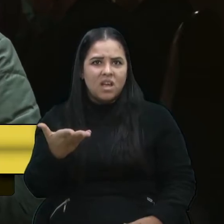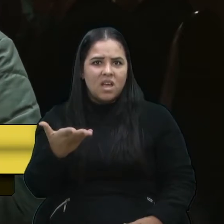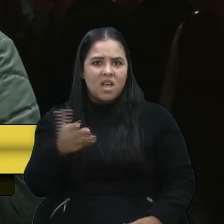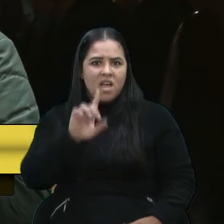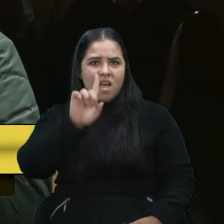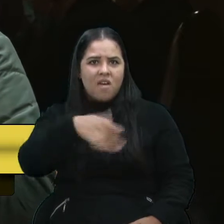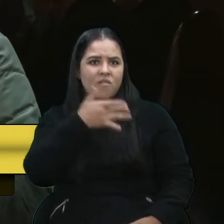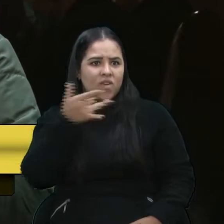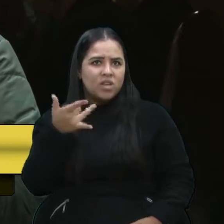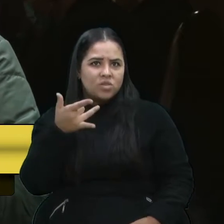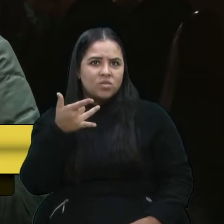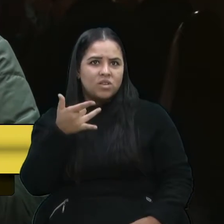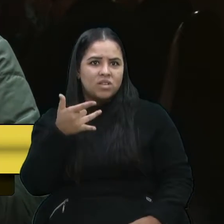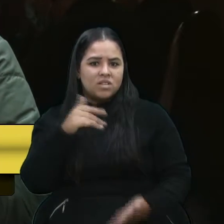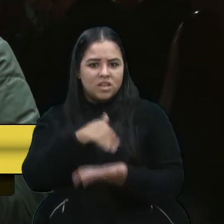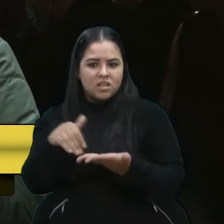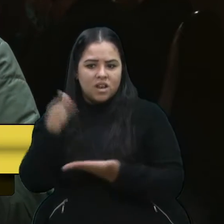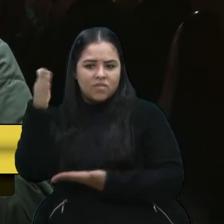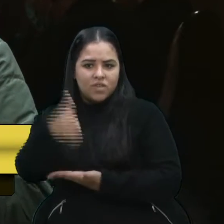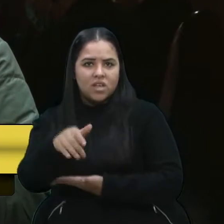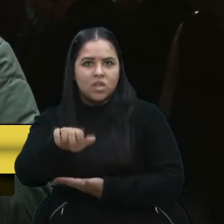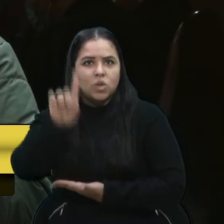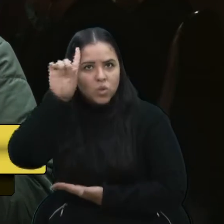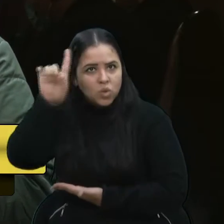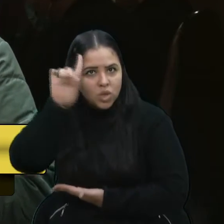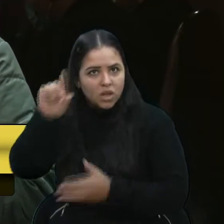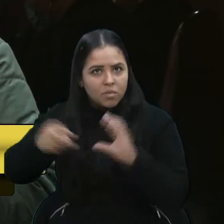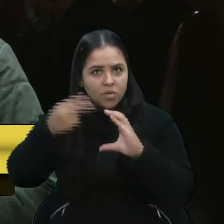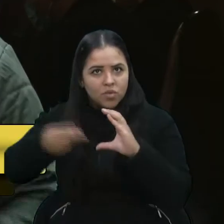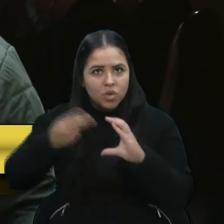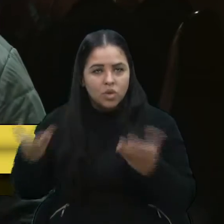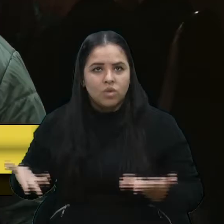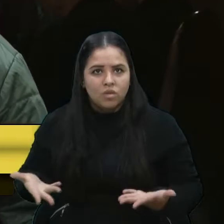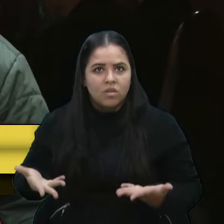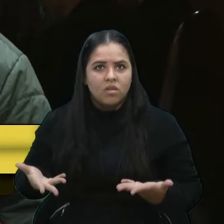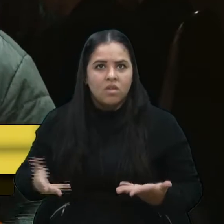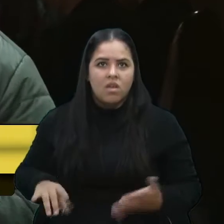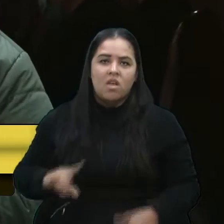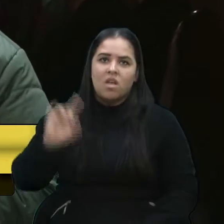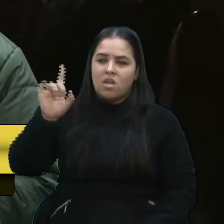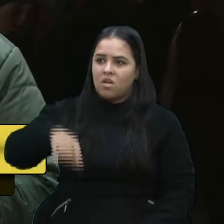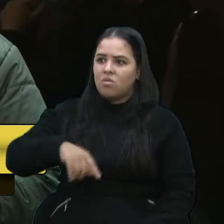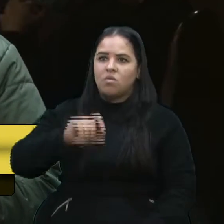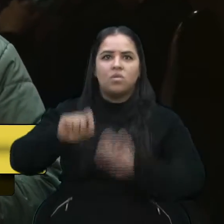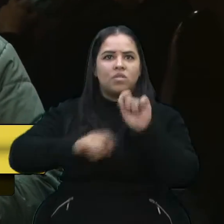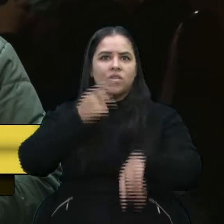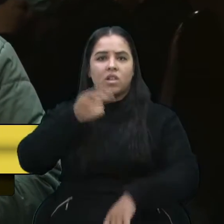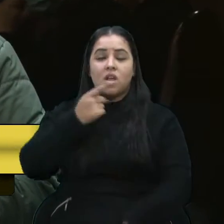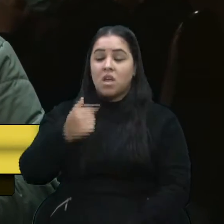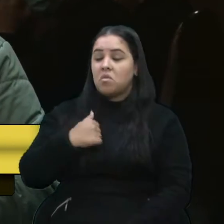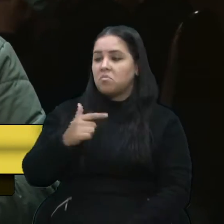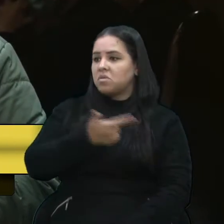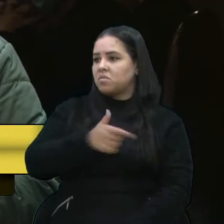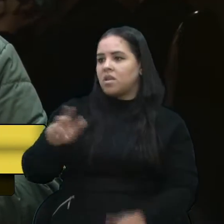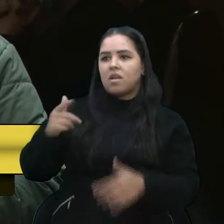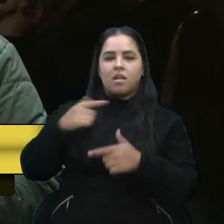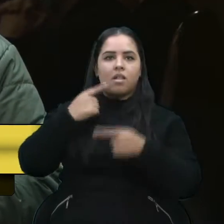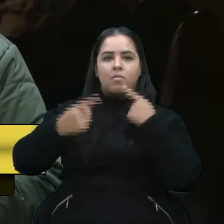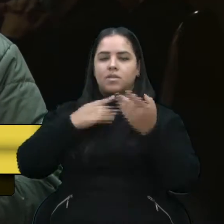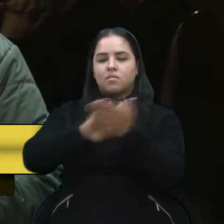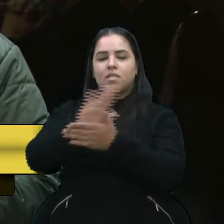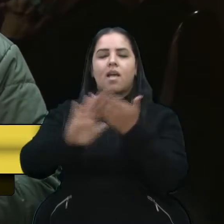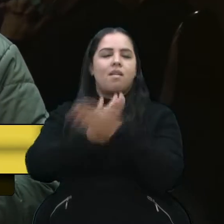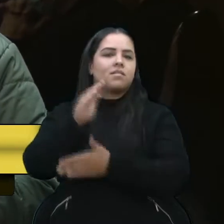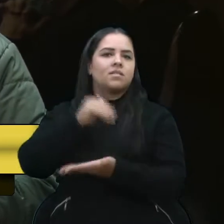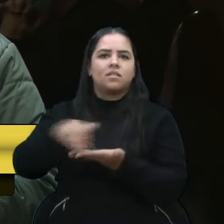do que a secretária vir todo dia aqui na Câmara. É isso que está sendo dito. Eu não tenho queixa nenhuma da secretária. Porque